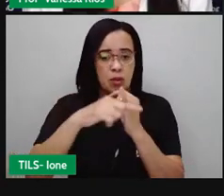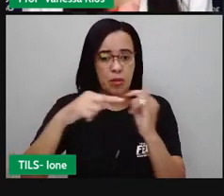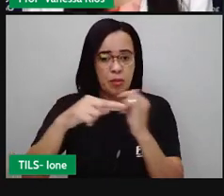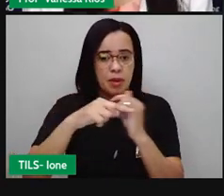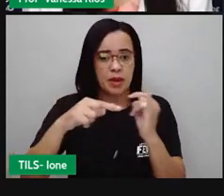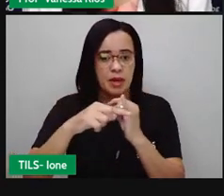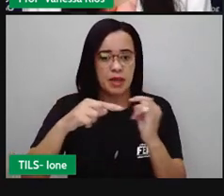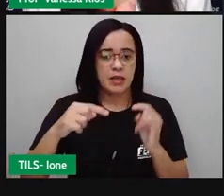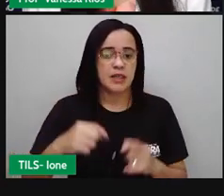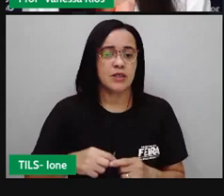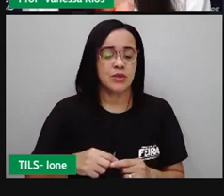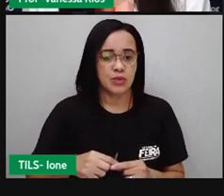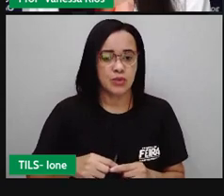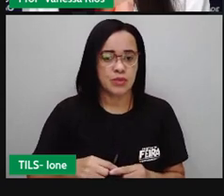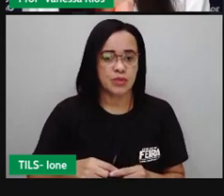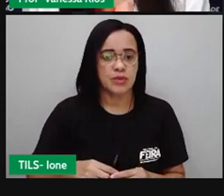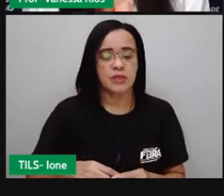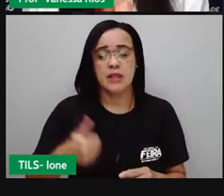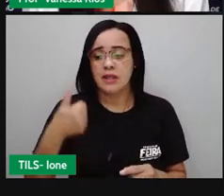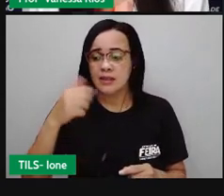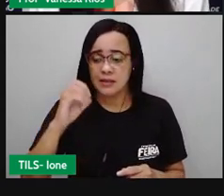vinte meios litros.